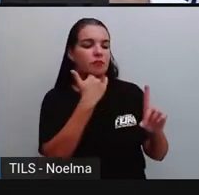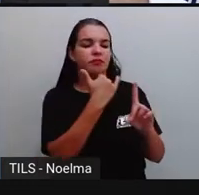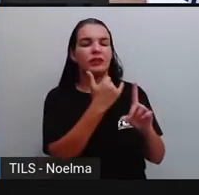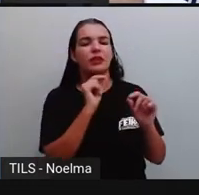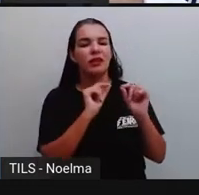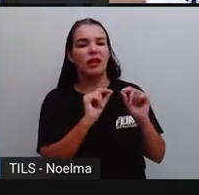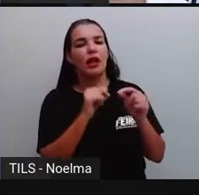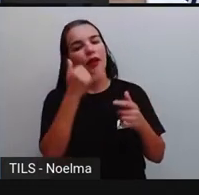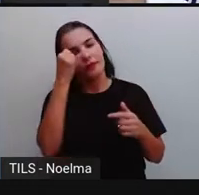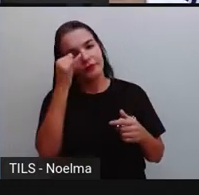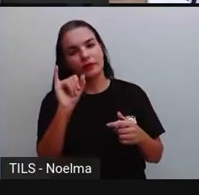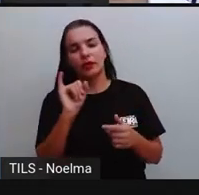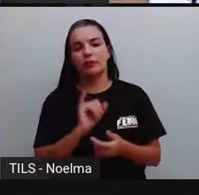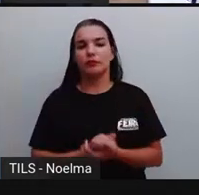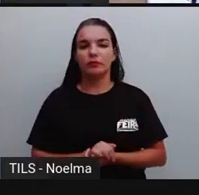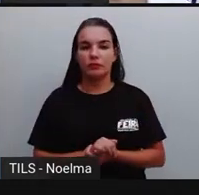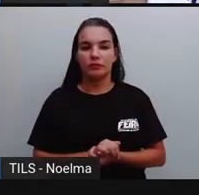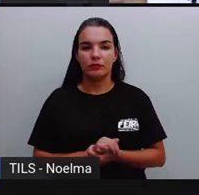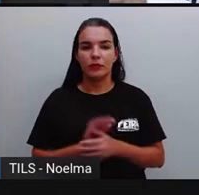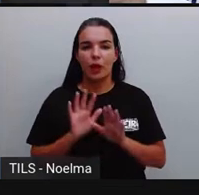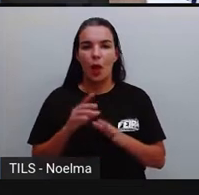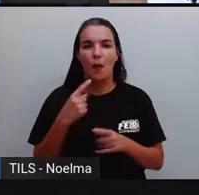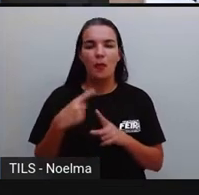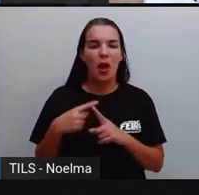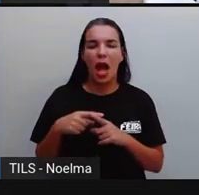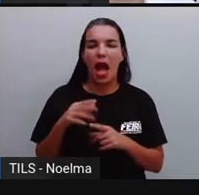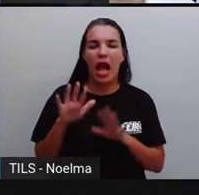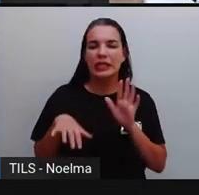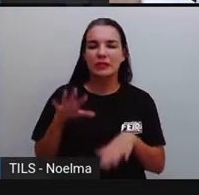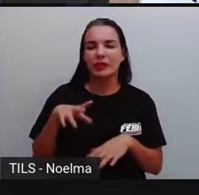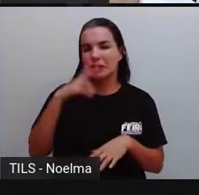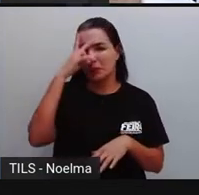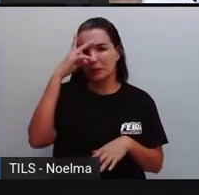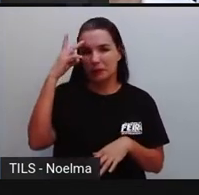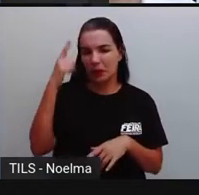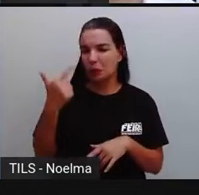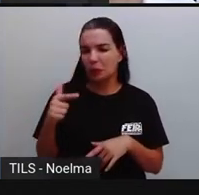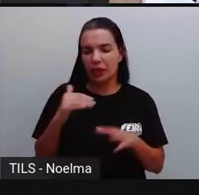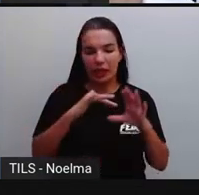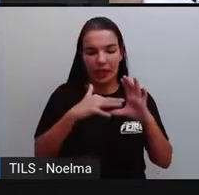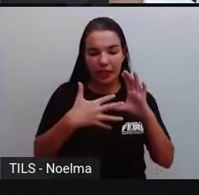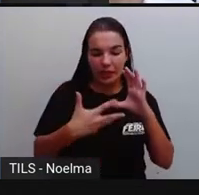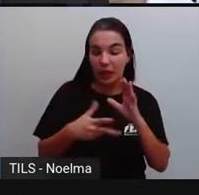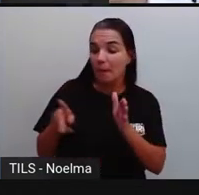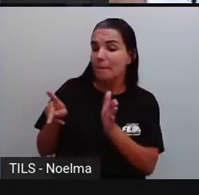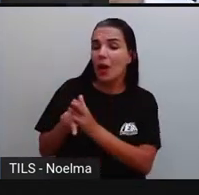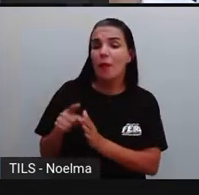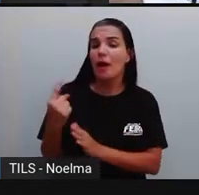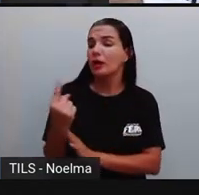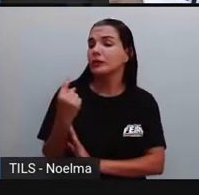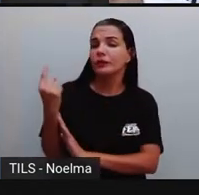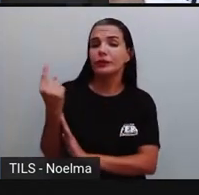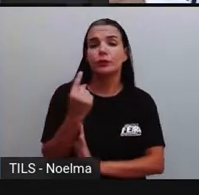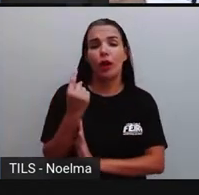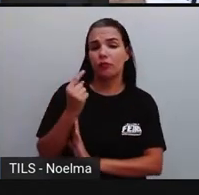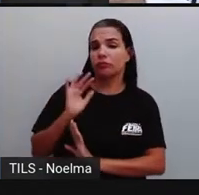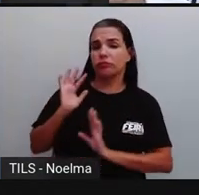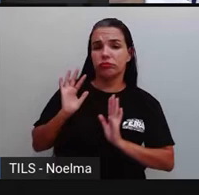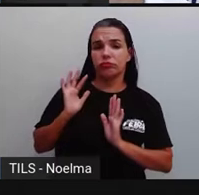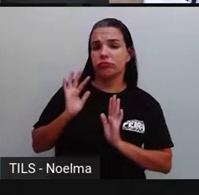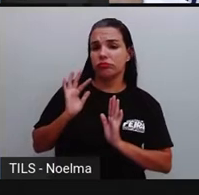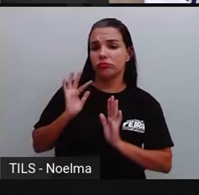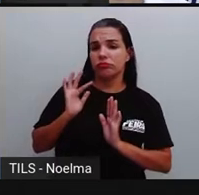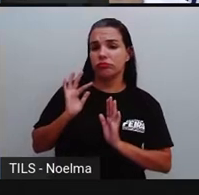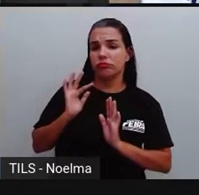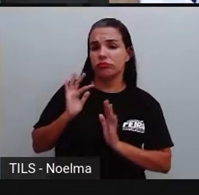porque a pessoa tem aquela característica que é dela, que é singular dela, assim como o próprio agressor também tem as suas